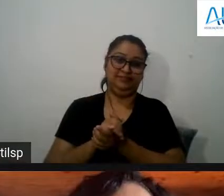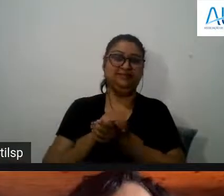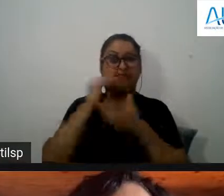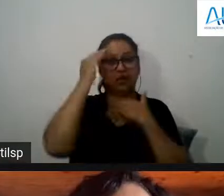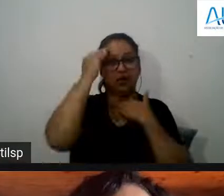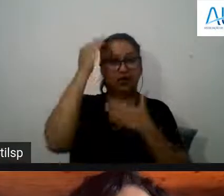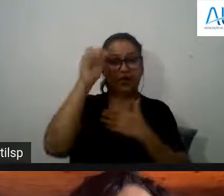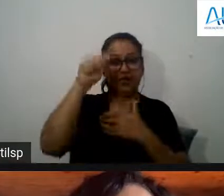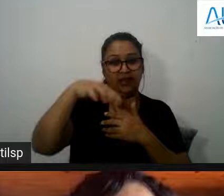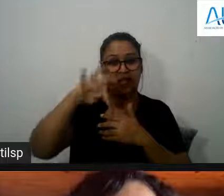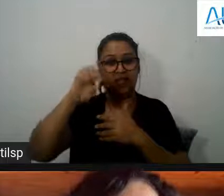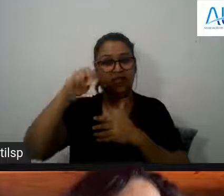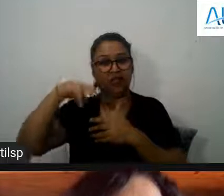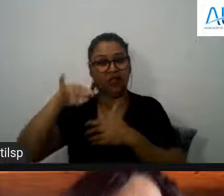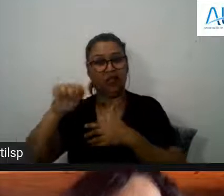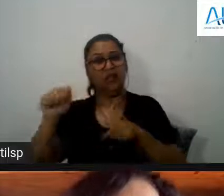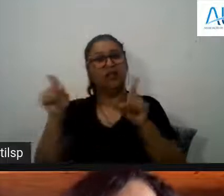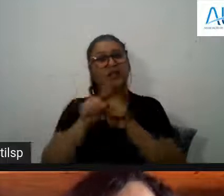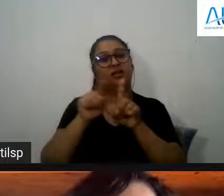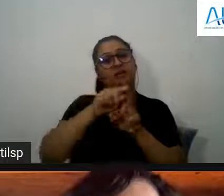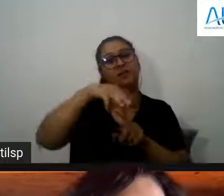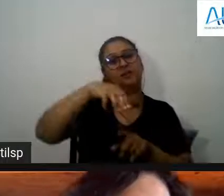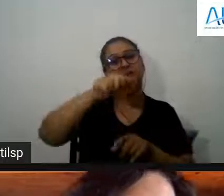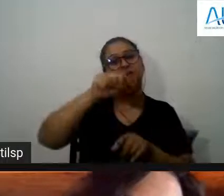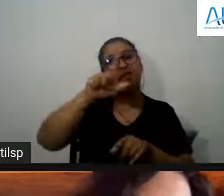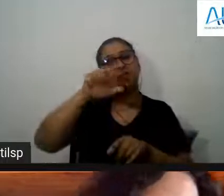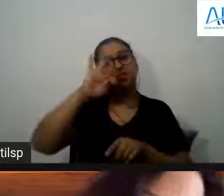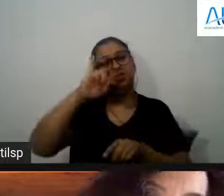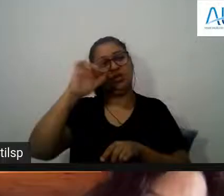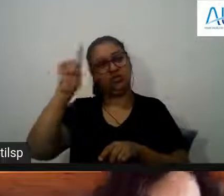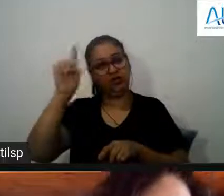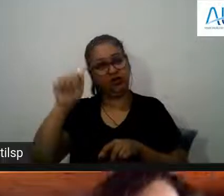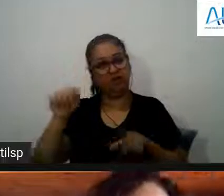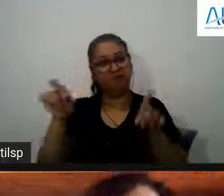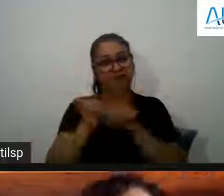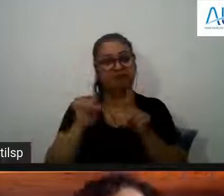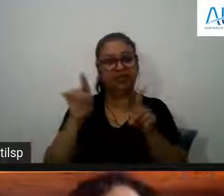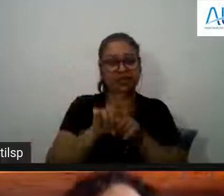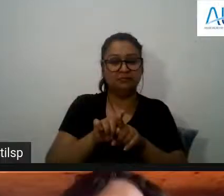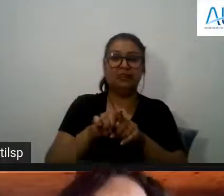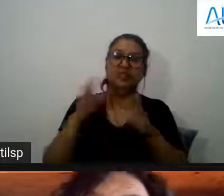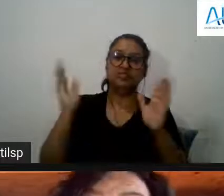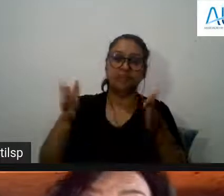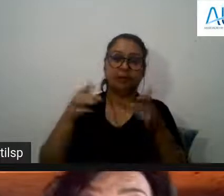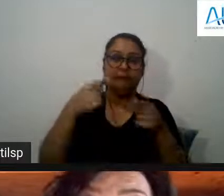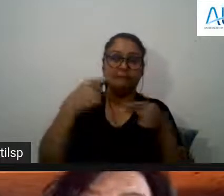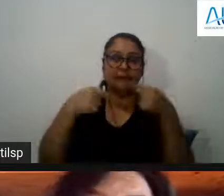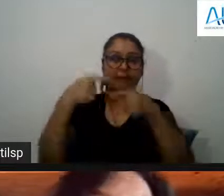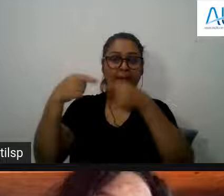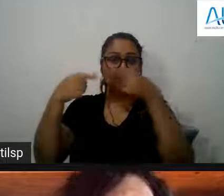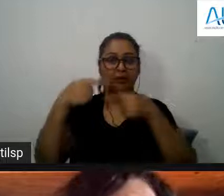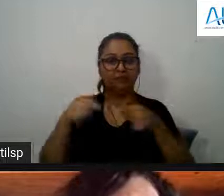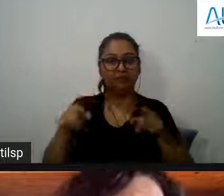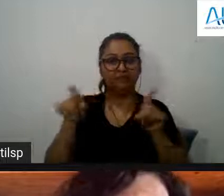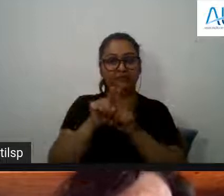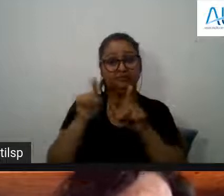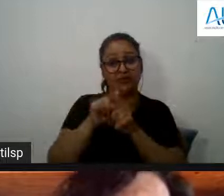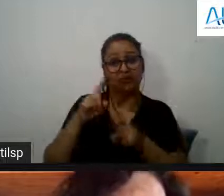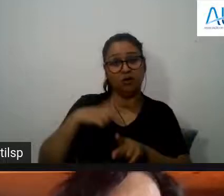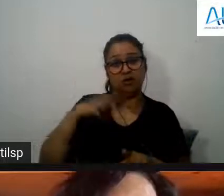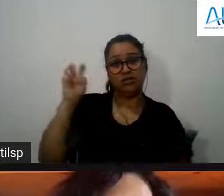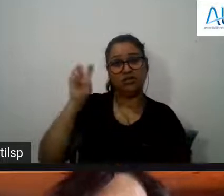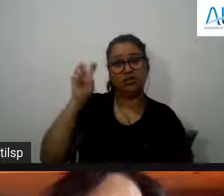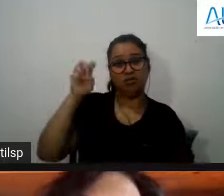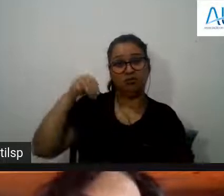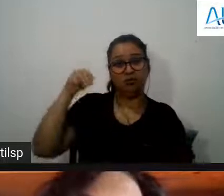Antônia obrigada Matilde já por todas essas questões que vocês comentaram já e debateram nós temos ainda cinco minutos